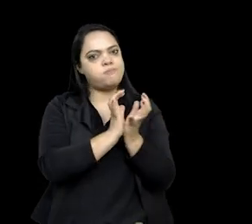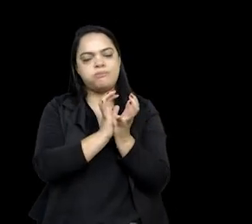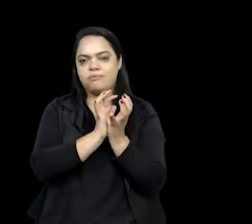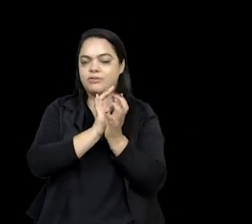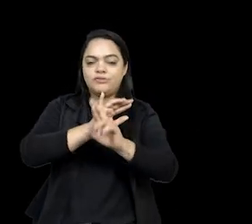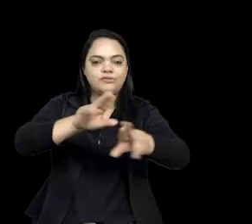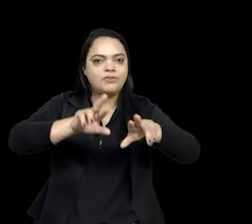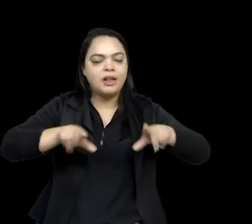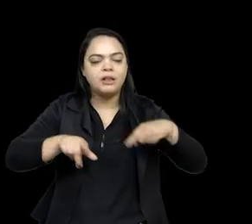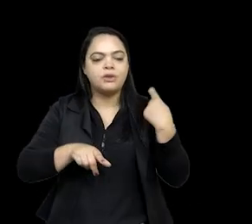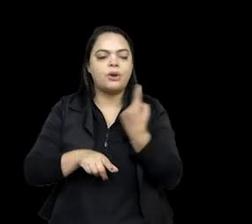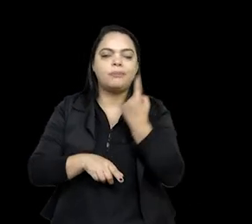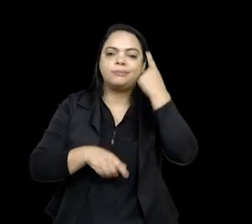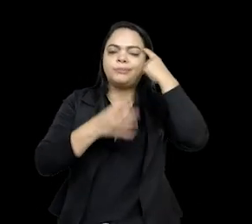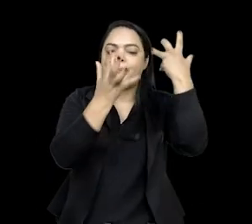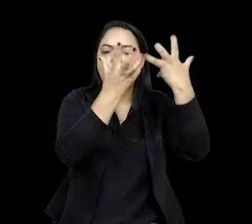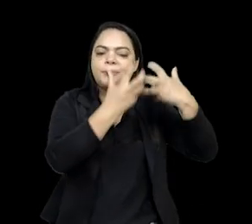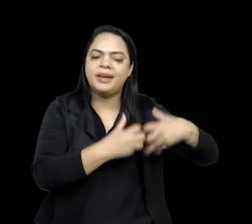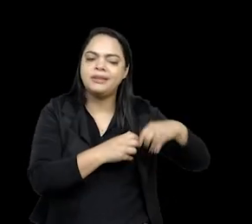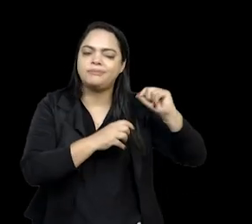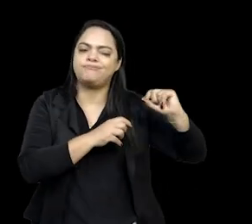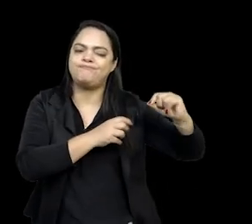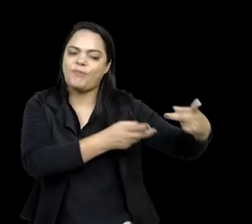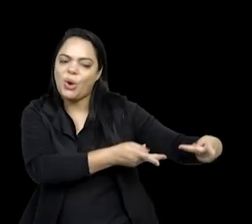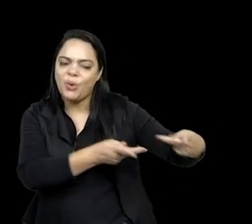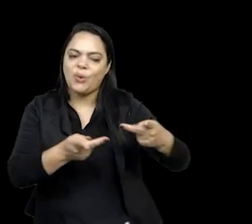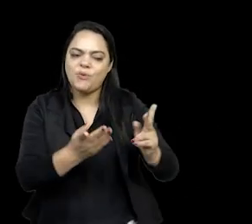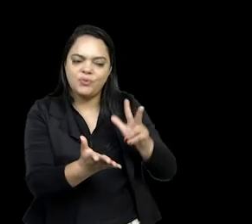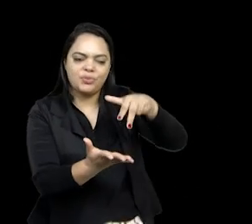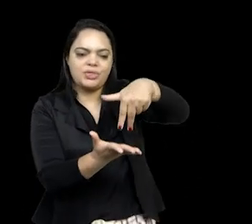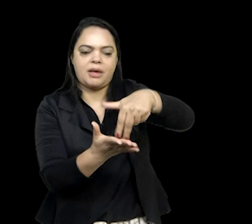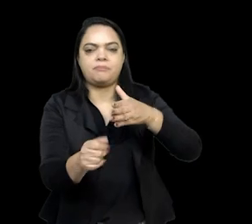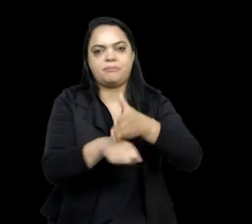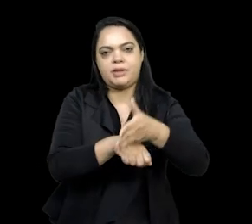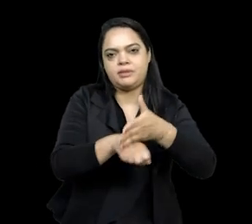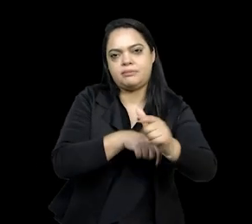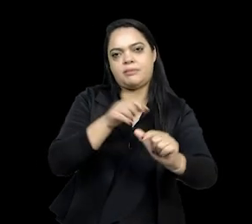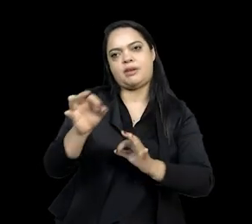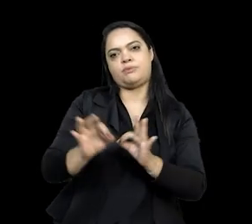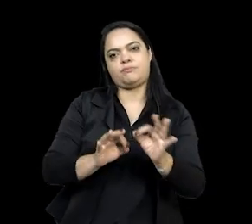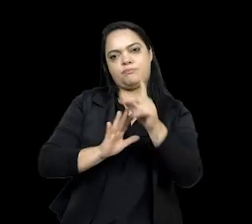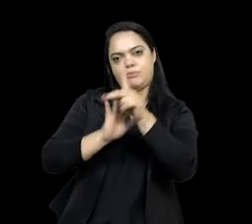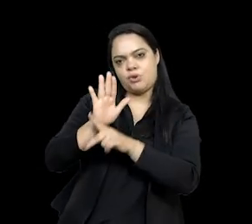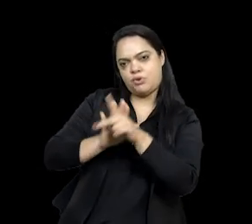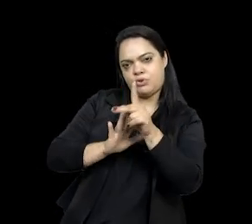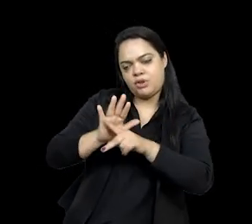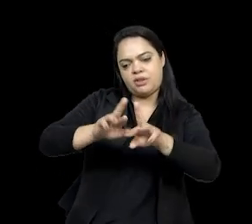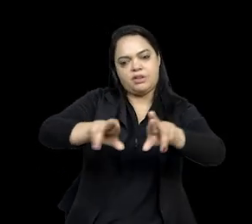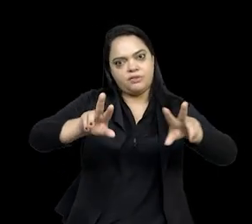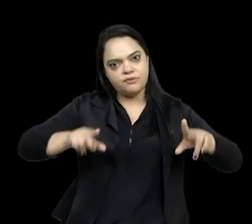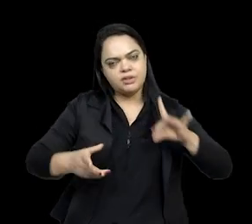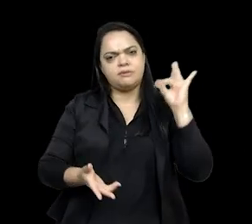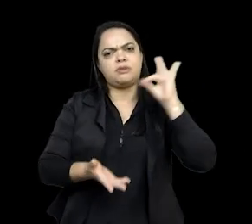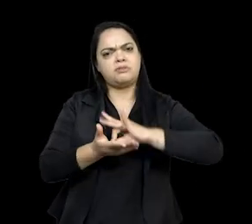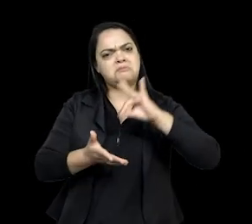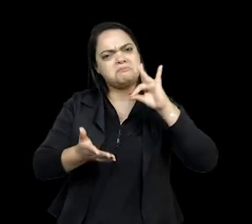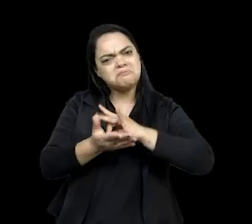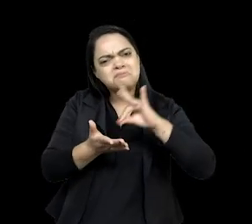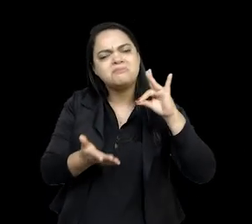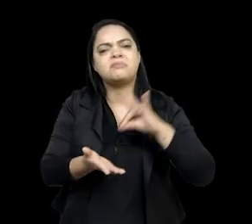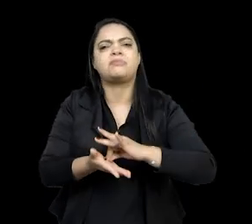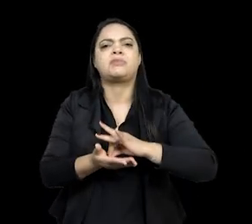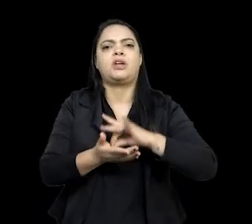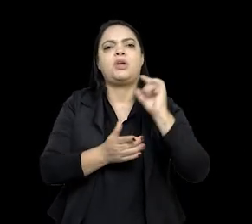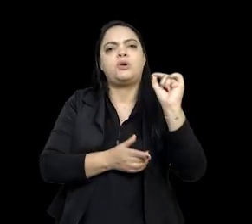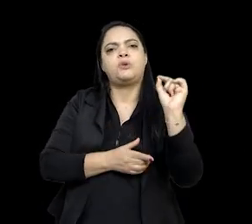de trazer, de convidar essas pessoas para participarem do projeto, é da gente diversificar mesmo, de pluralizar as